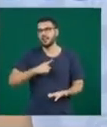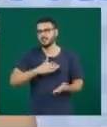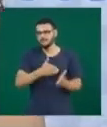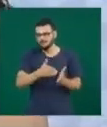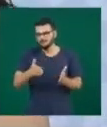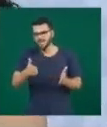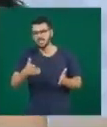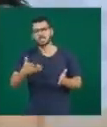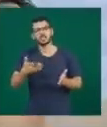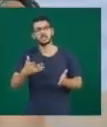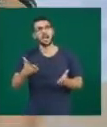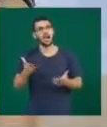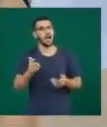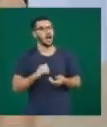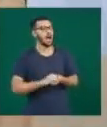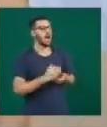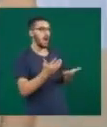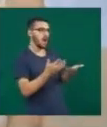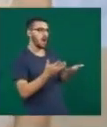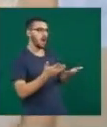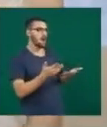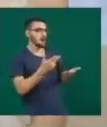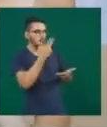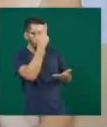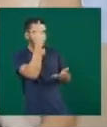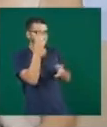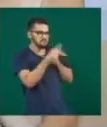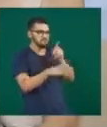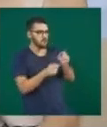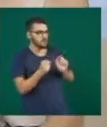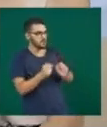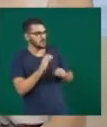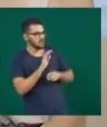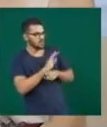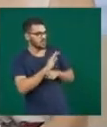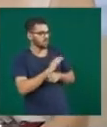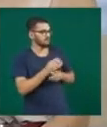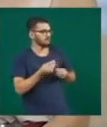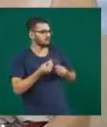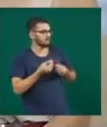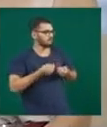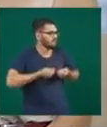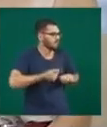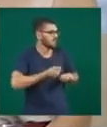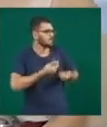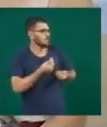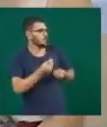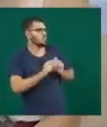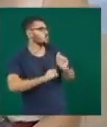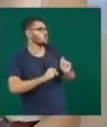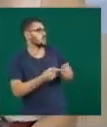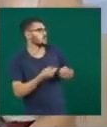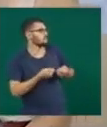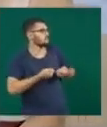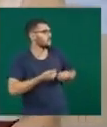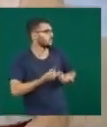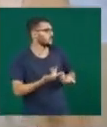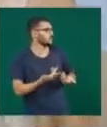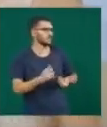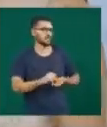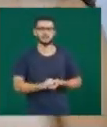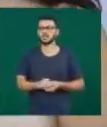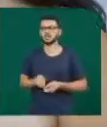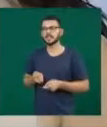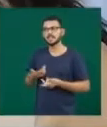período. E agora a população pode ajudar no projeto com doações? Quanto que é possível doar? Então, são livros